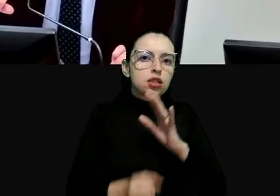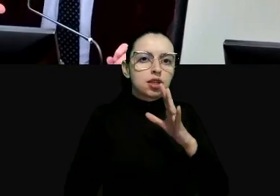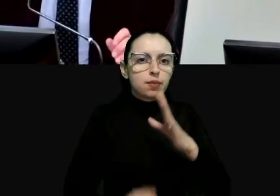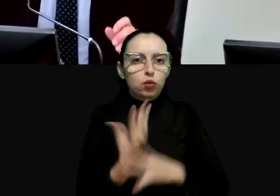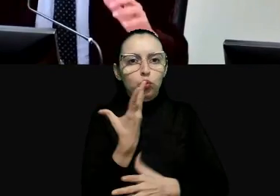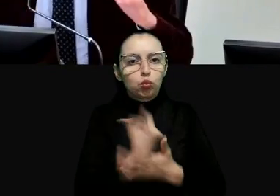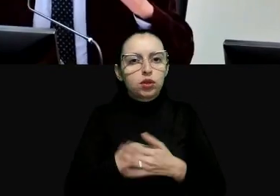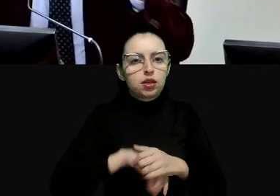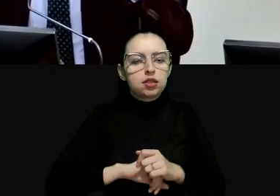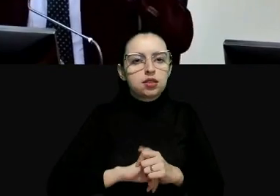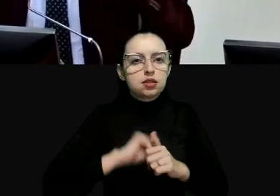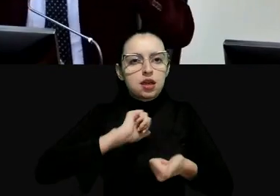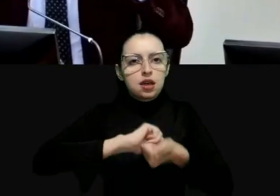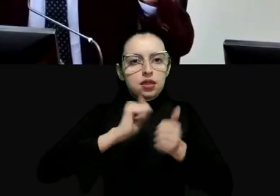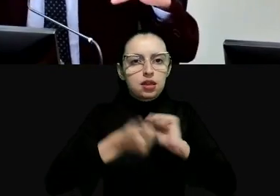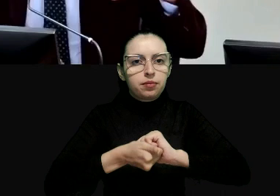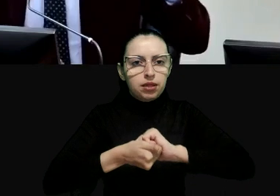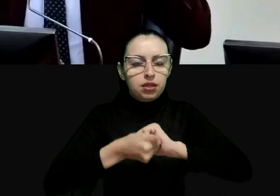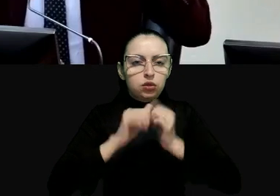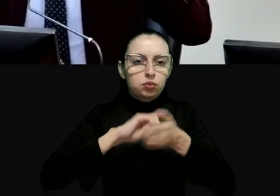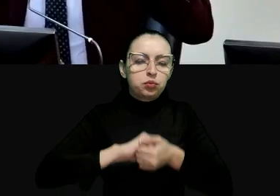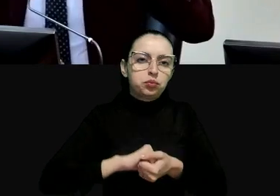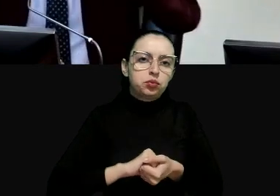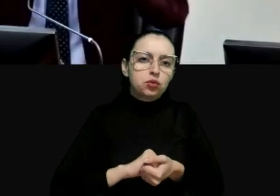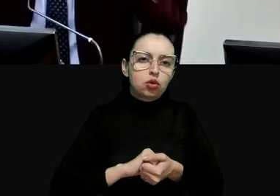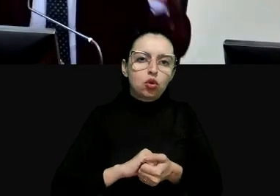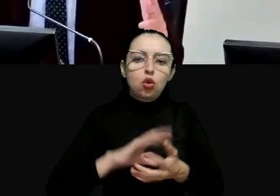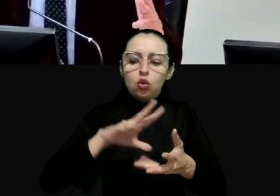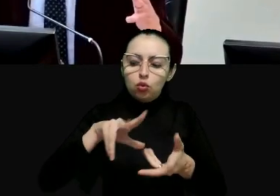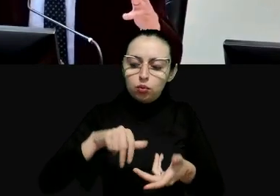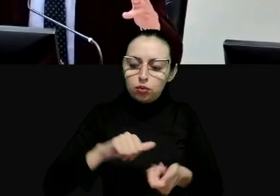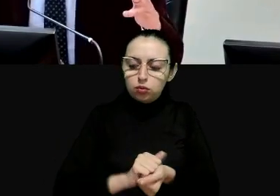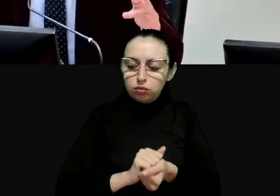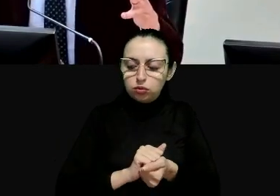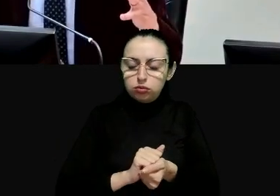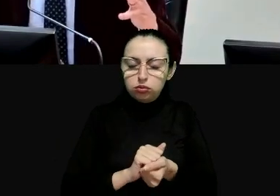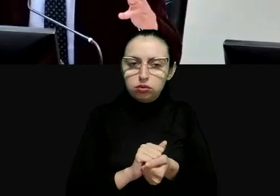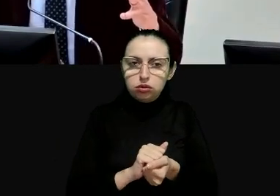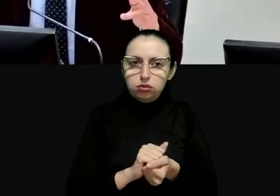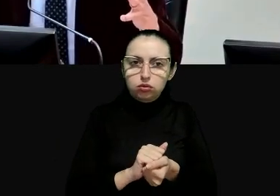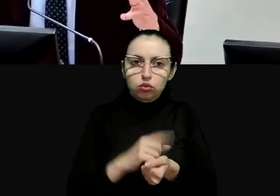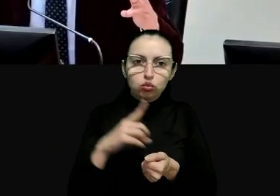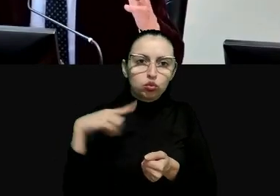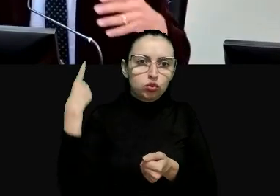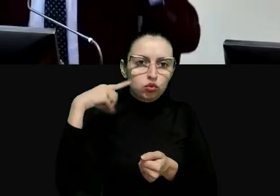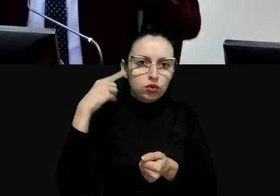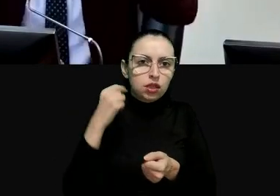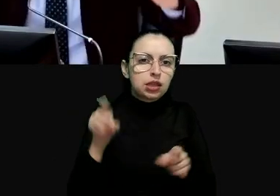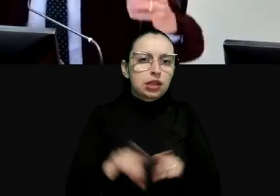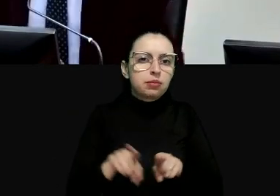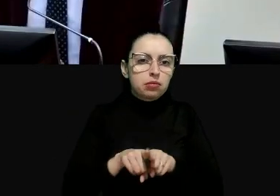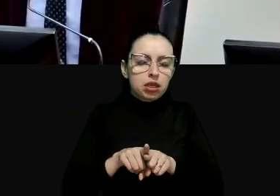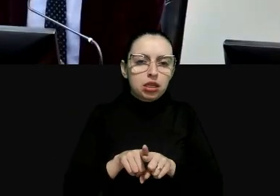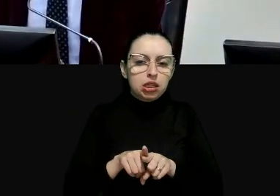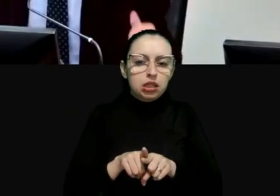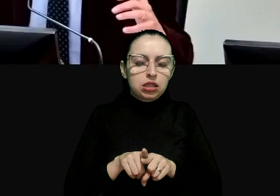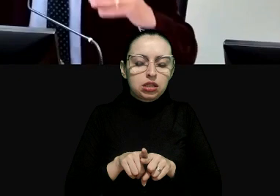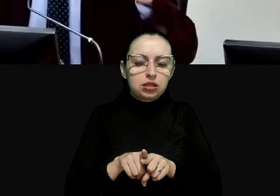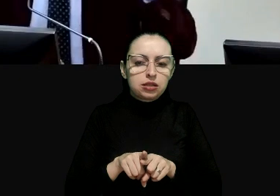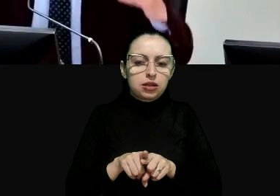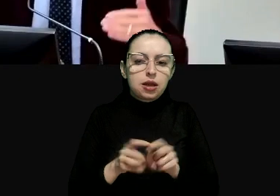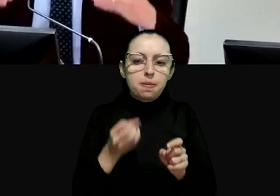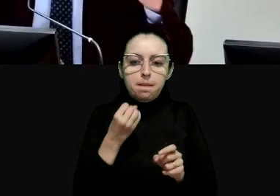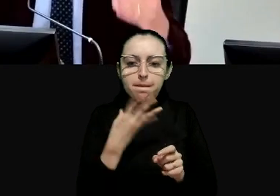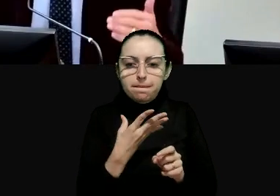transformador é dizer que o mundo dos abogados e sobre todo os juezes